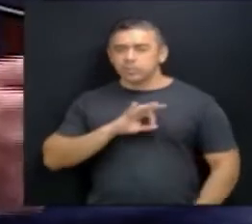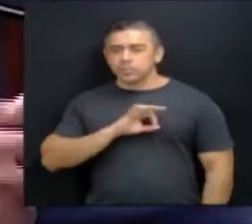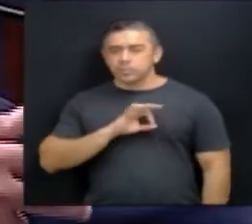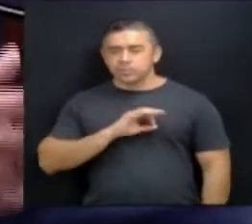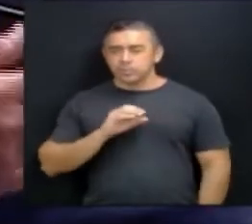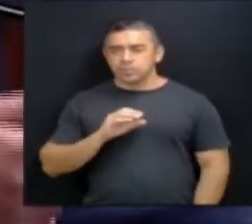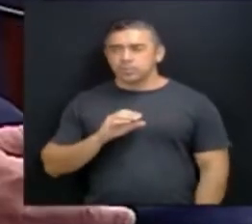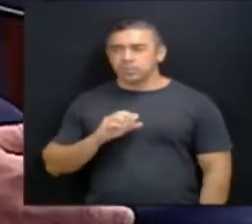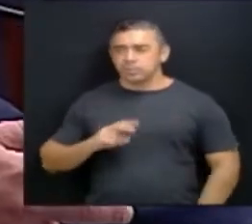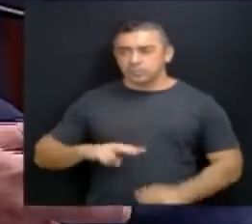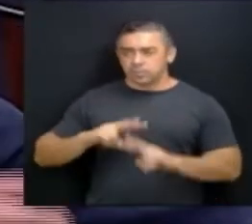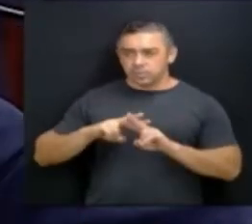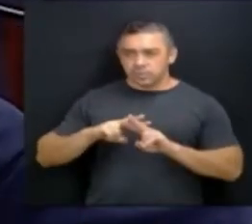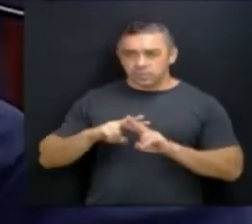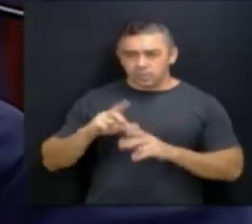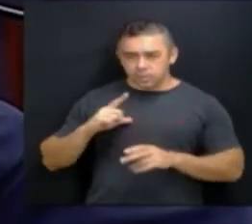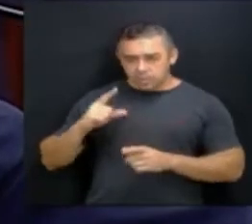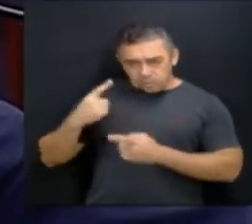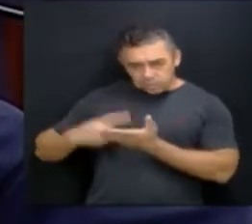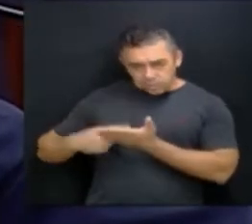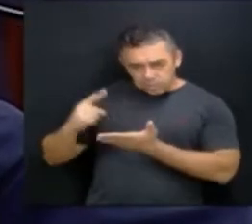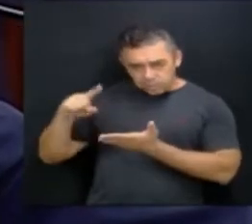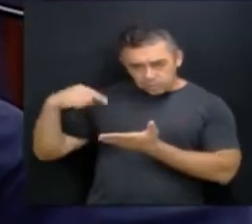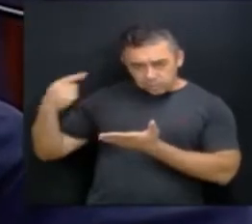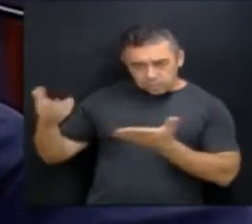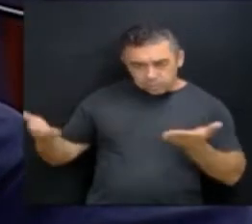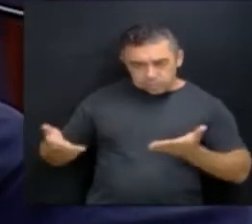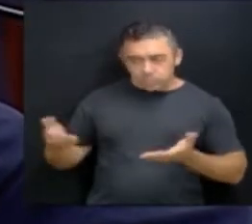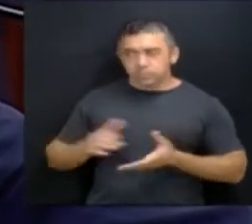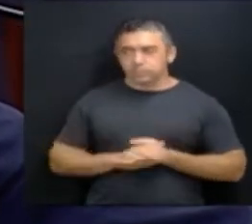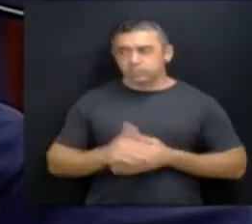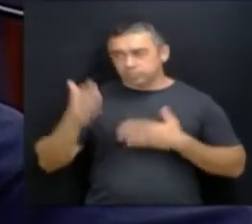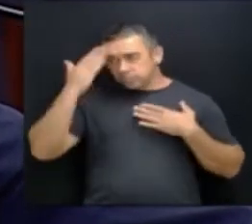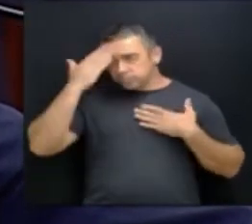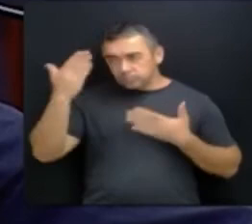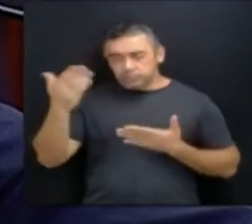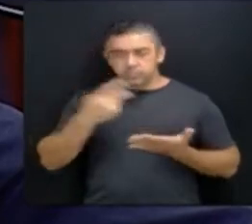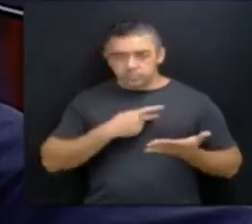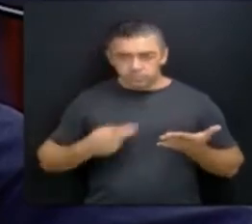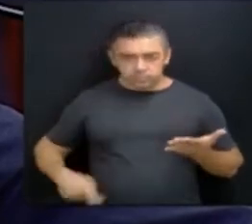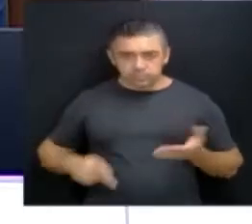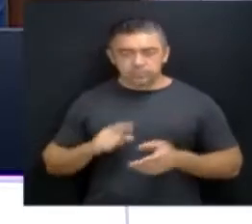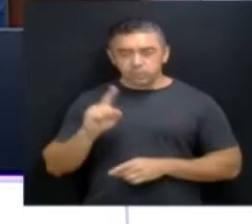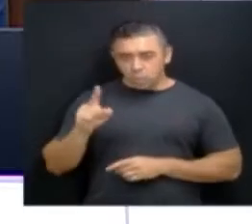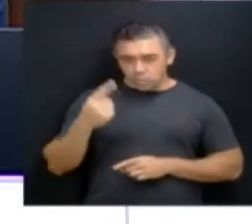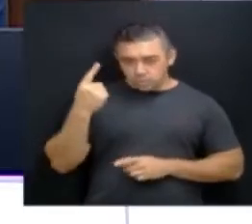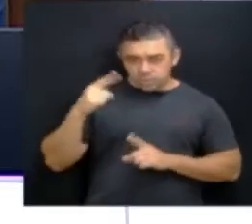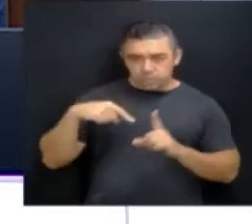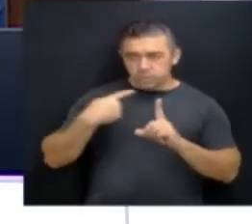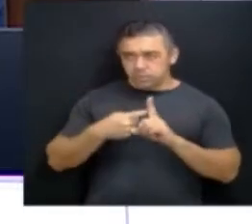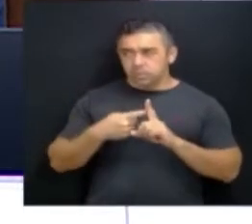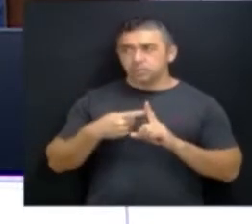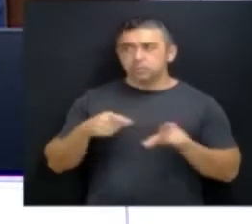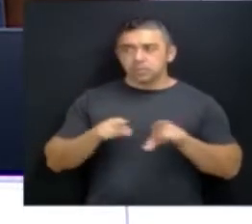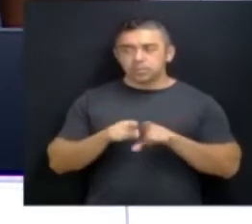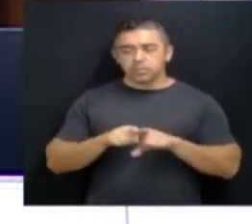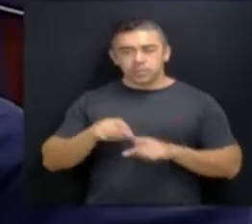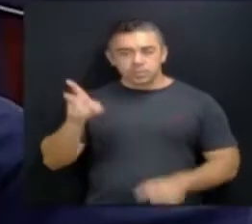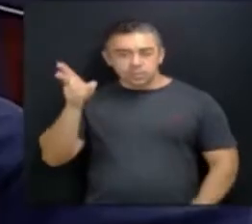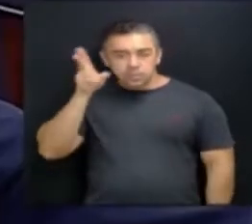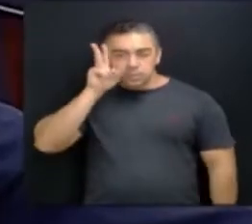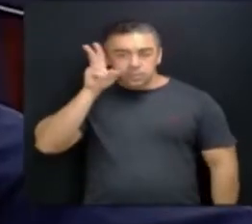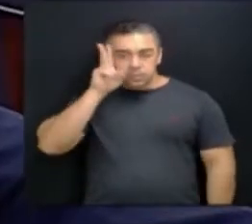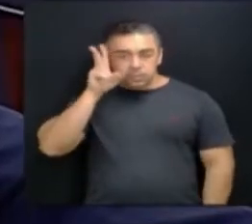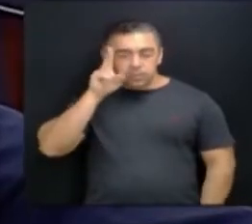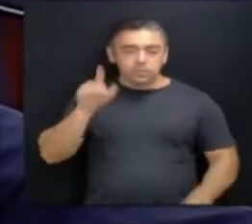de 24 de setembro de 2019, que institui o Fundo Especial do Sistema Único de Segurança Pública do Estado do Paraná